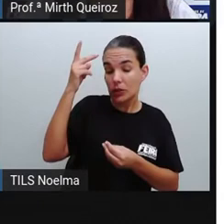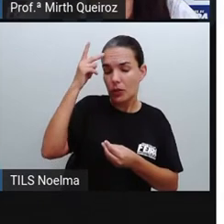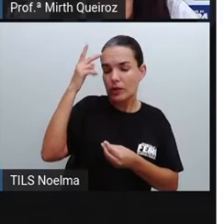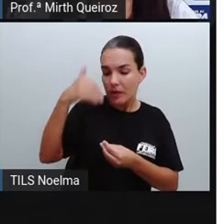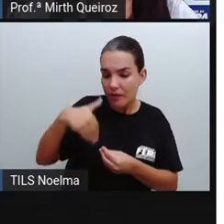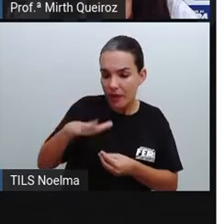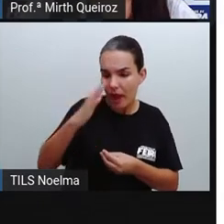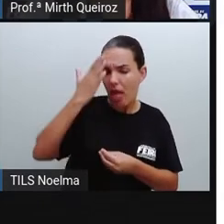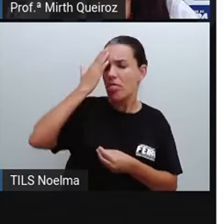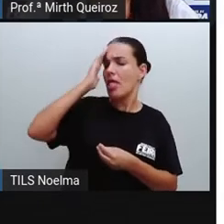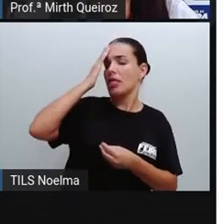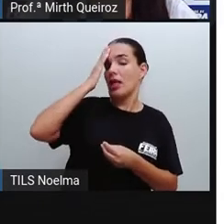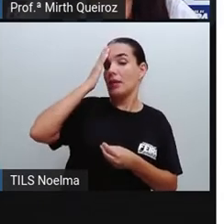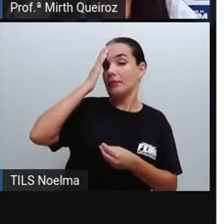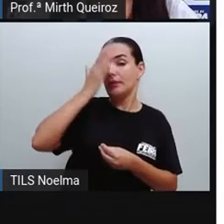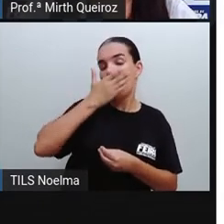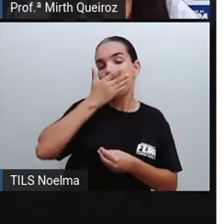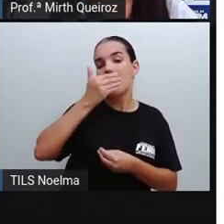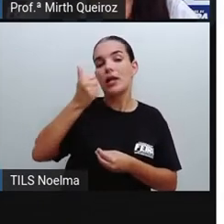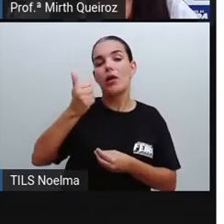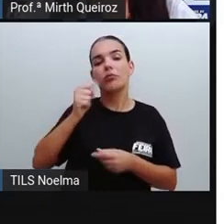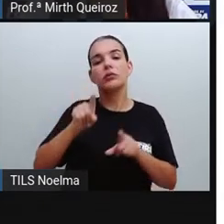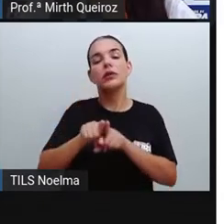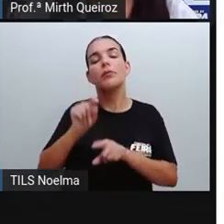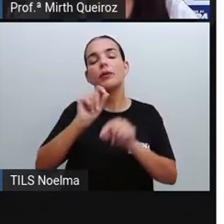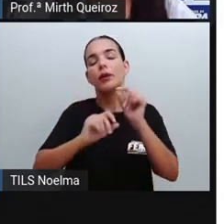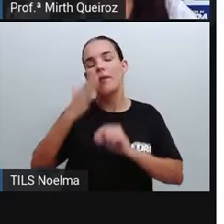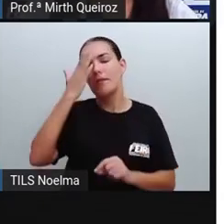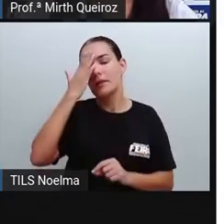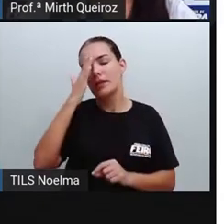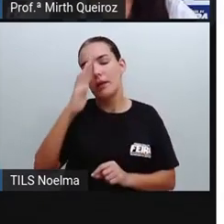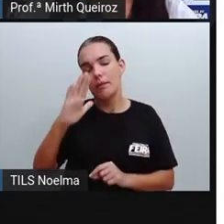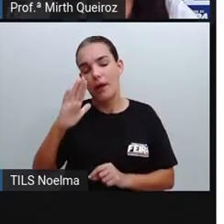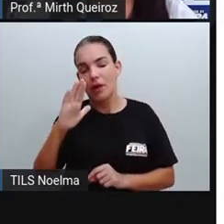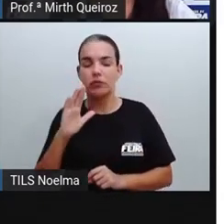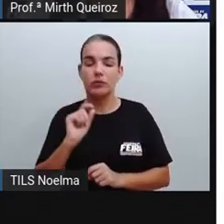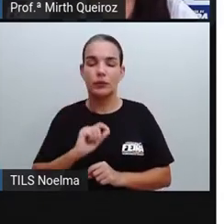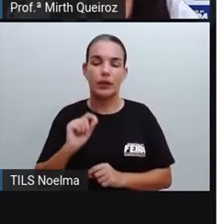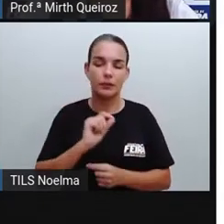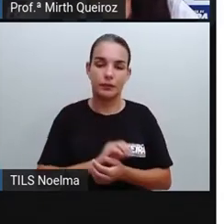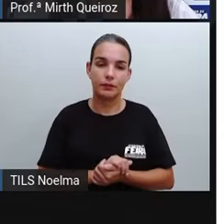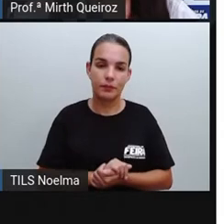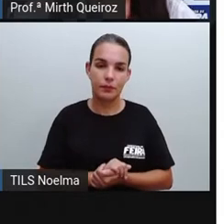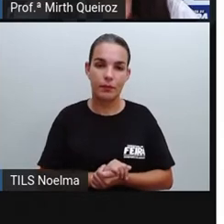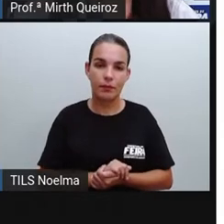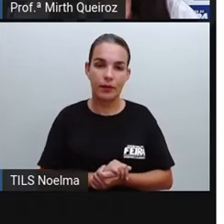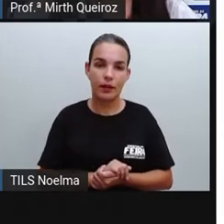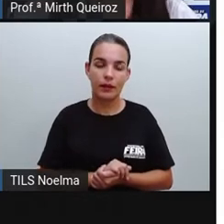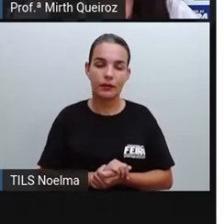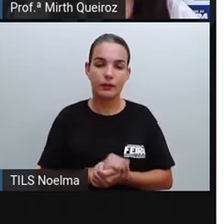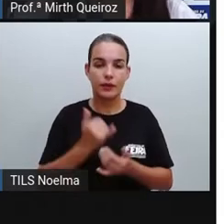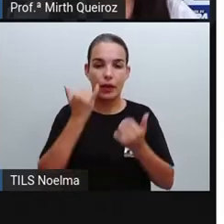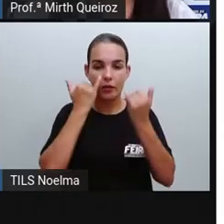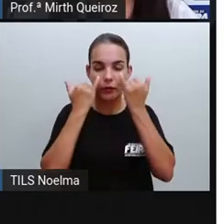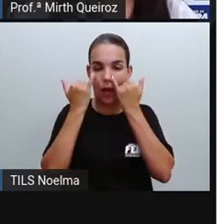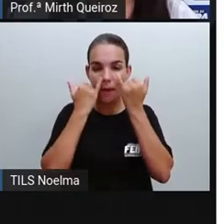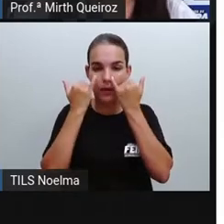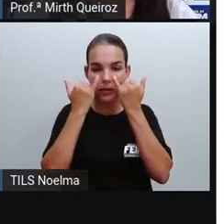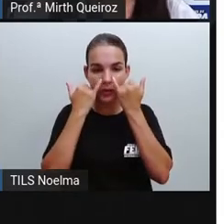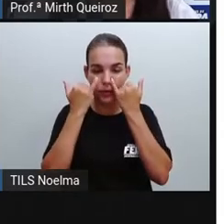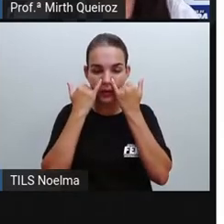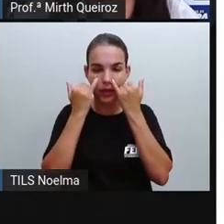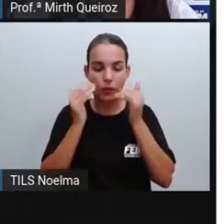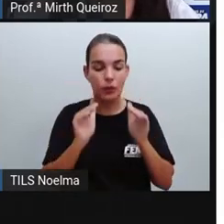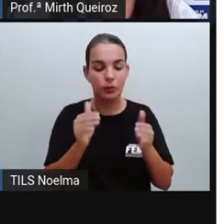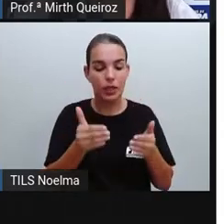e a principal, que é uma das principais, neste caso aí, funções do infográfico, né?